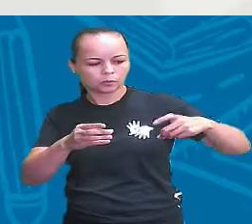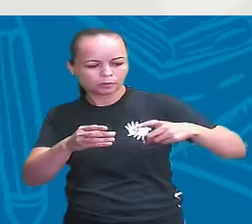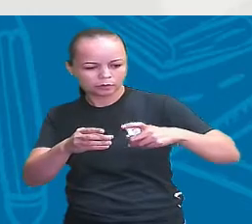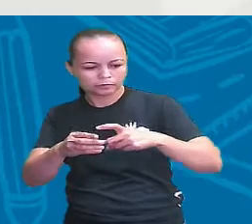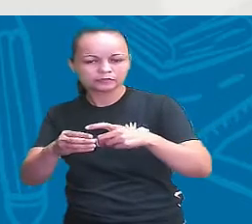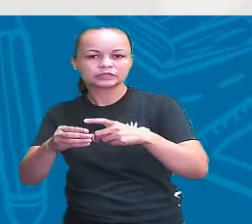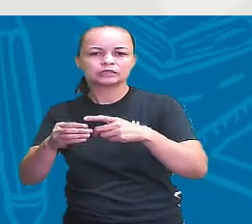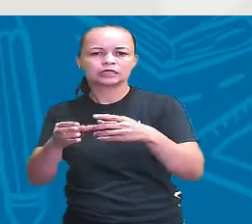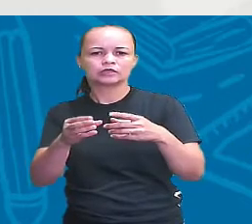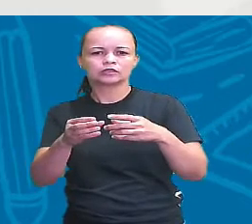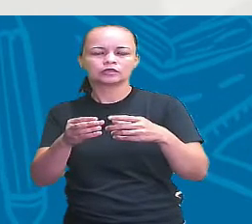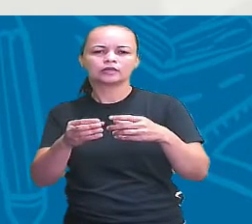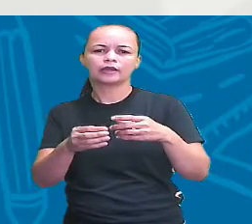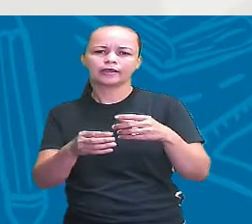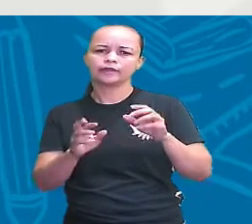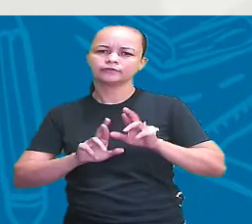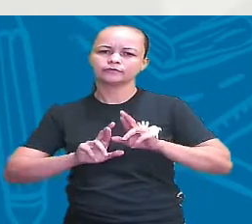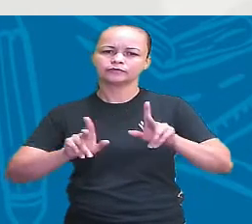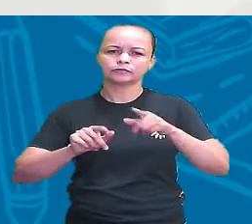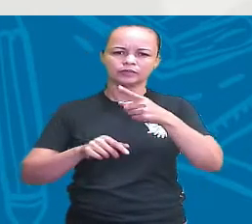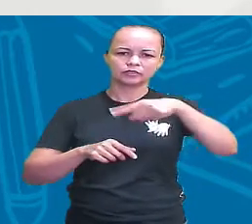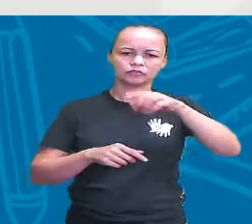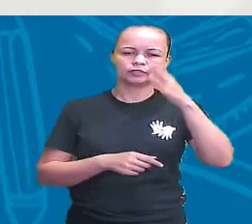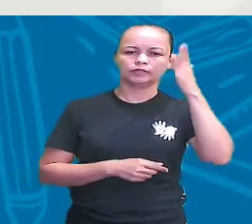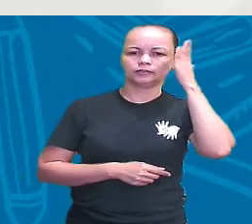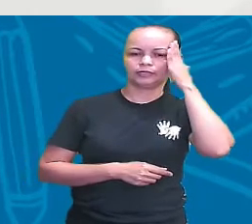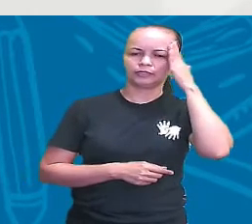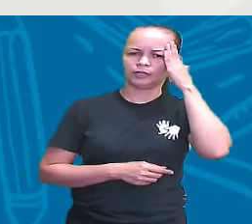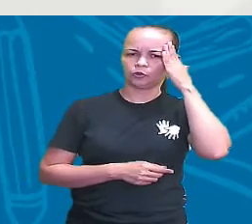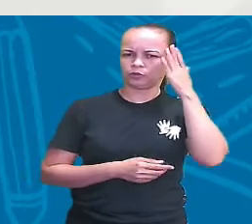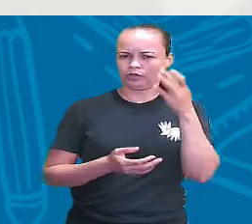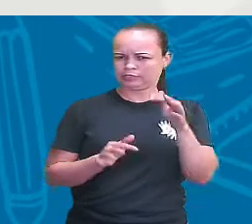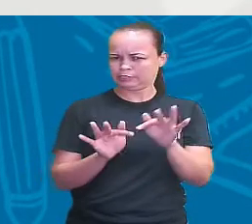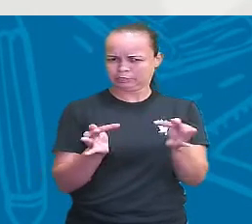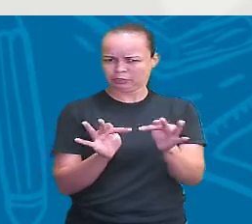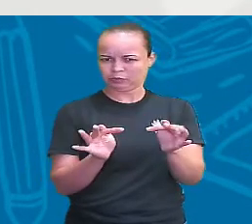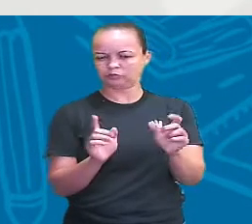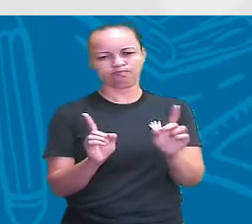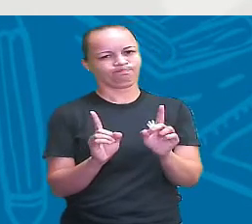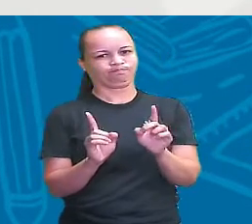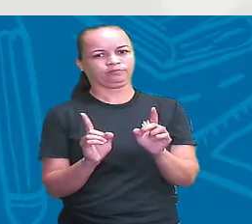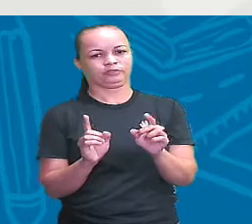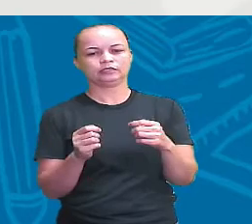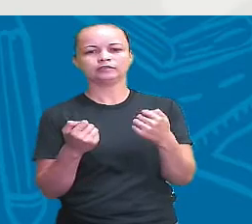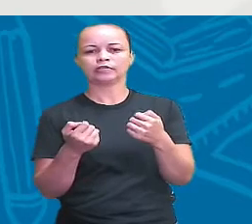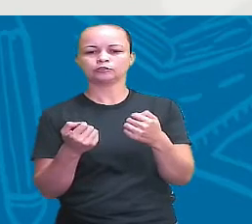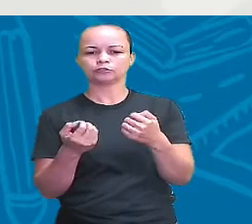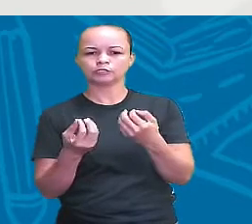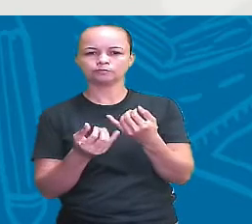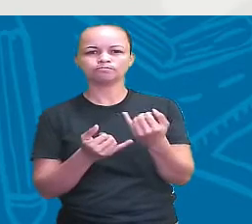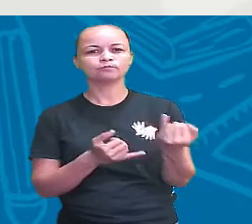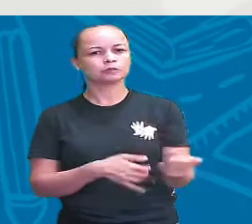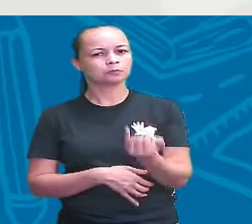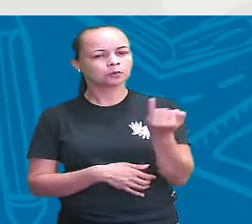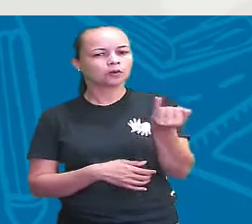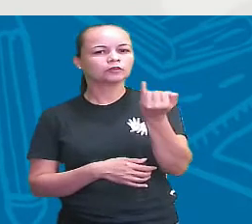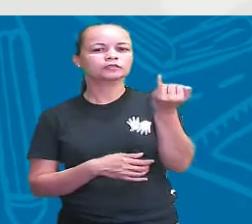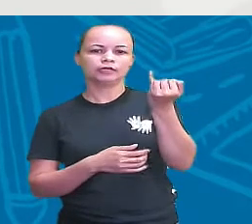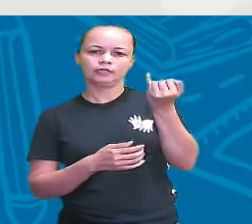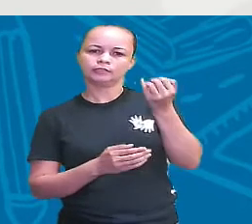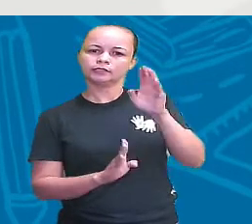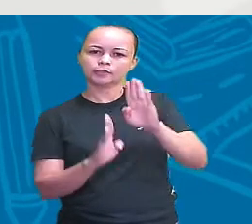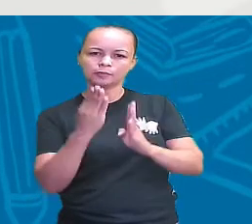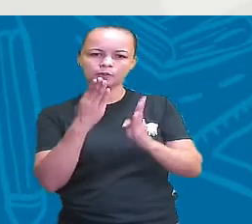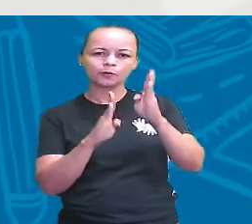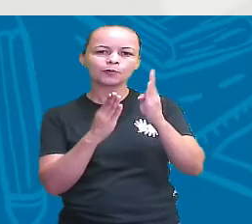fazem toda a diferença. Para você entender, aquilo que parece ser tão simples, tem toda uma complexidade biológica, tem toda uma